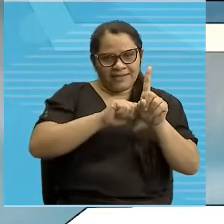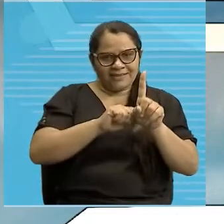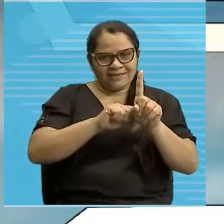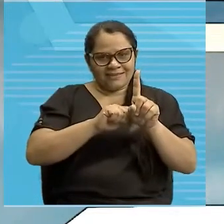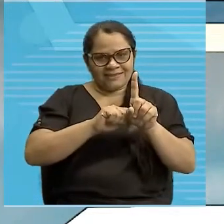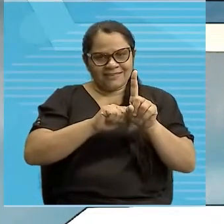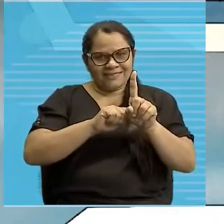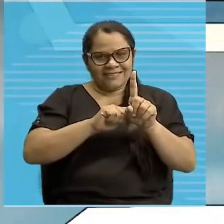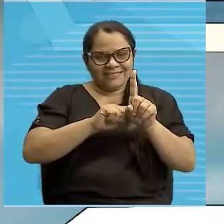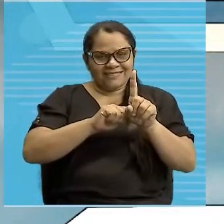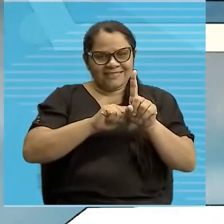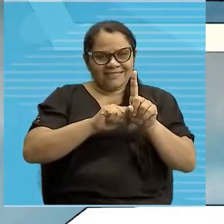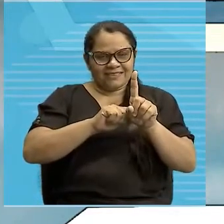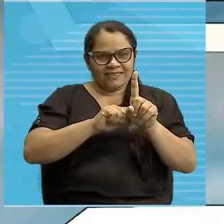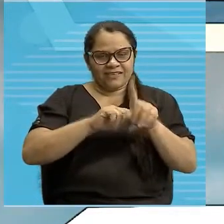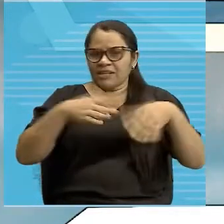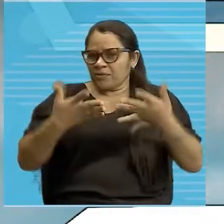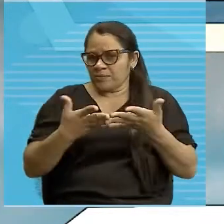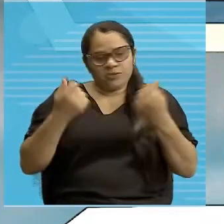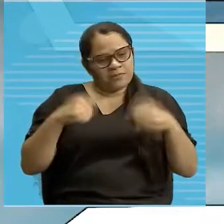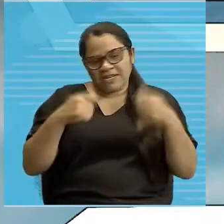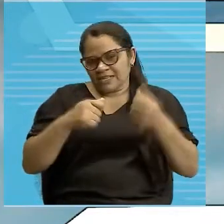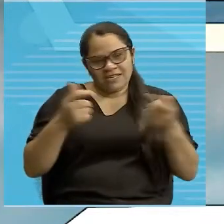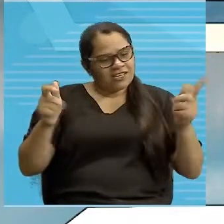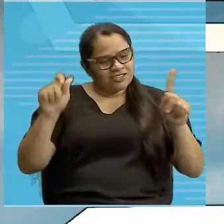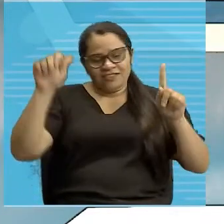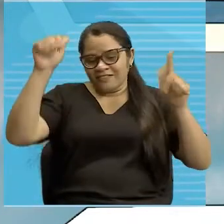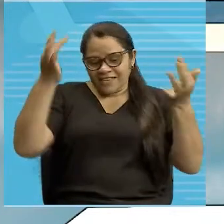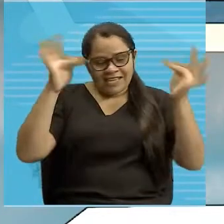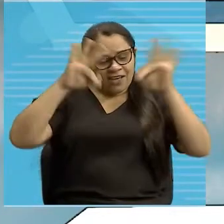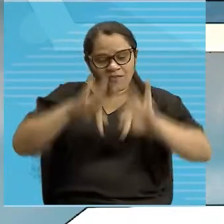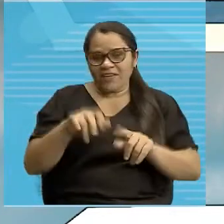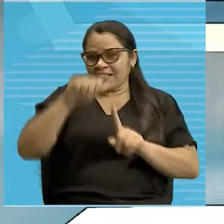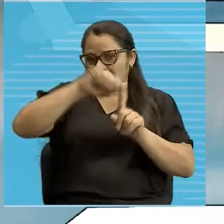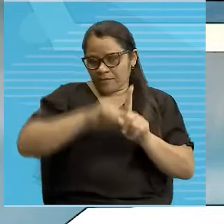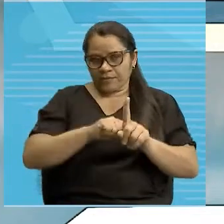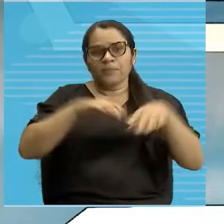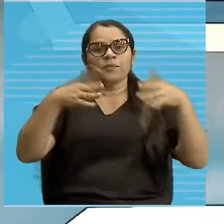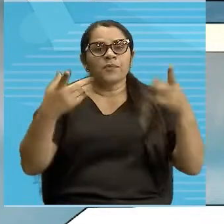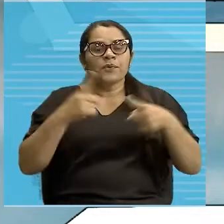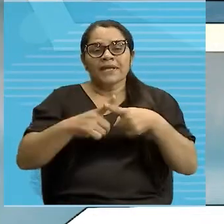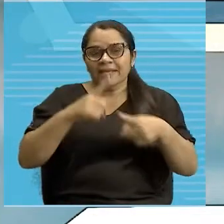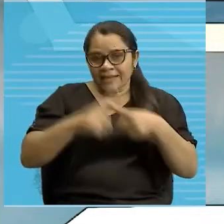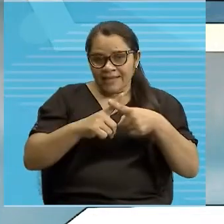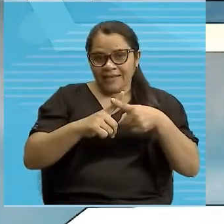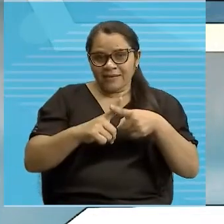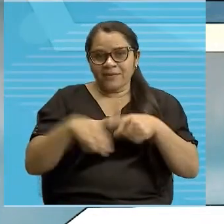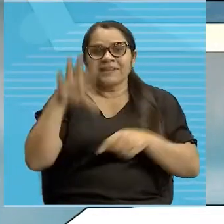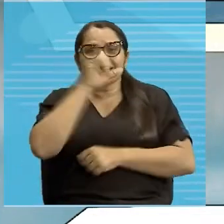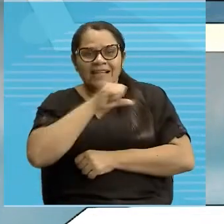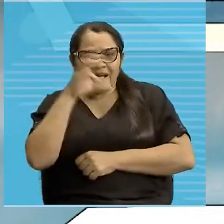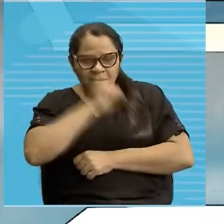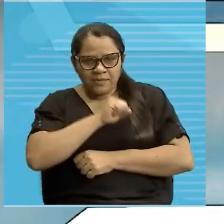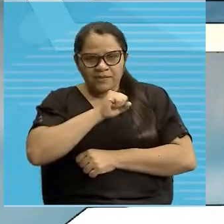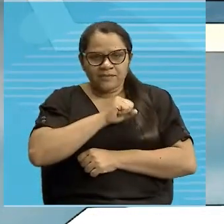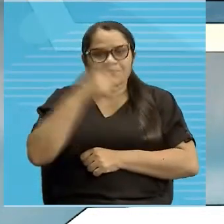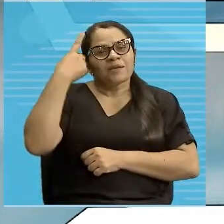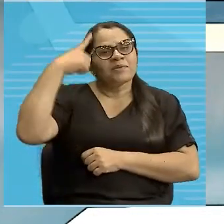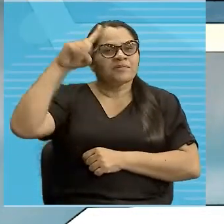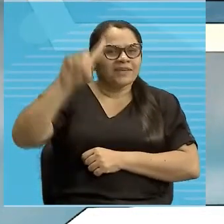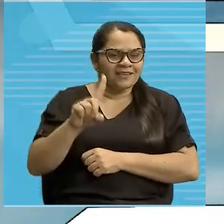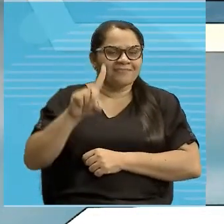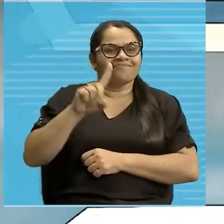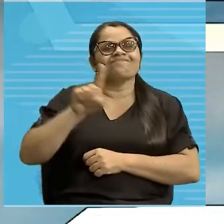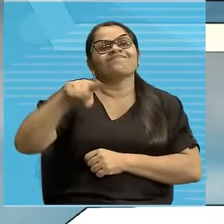Quer dizer, não. Não precisa nem chegar ao fim, né, gente? Sábado já é o primeirão de outubro. Coisa maravilhosa.